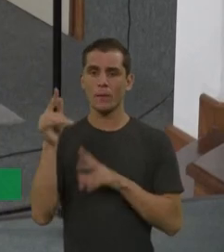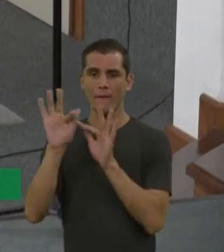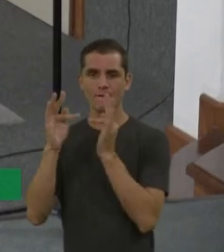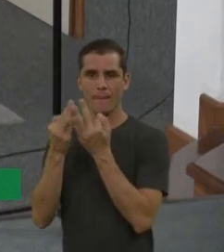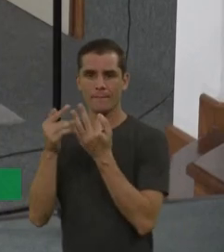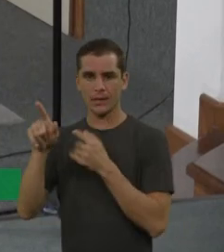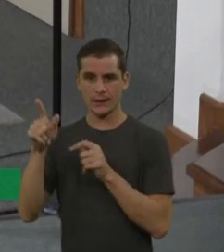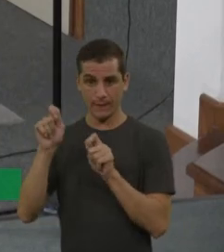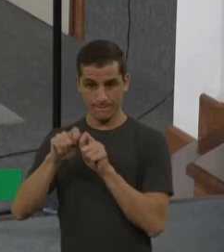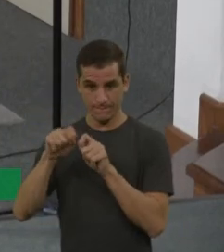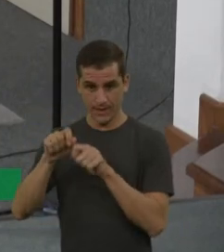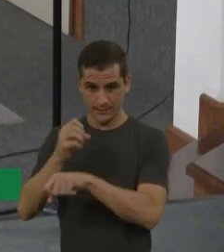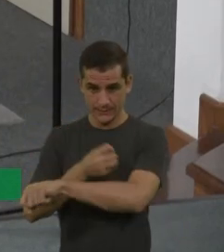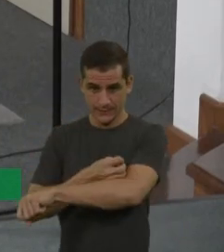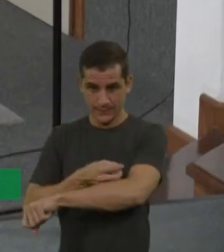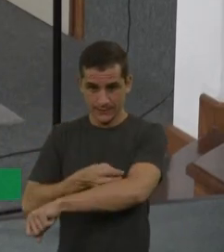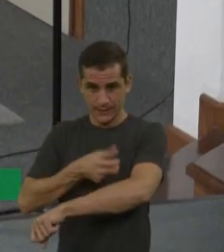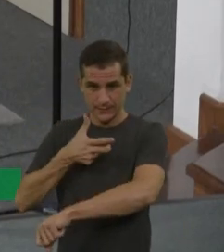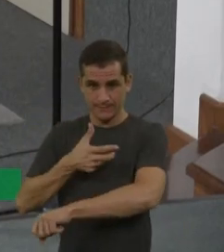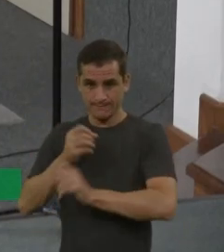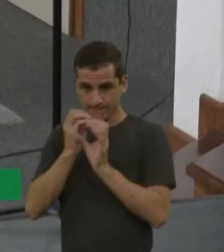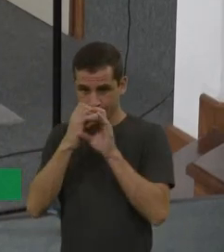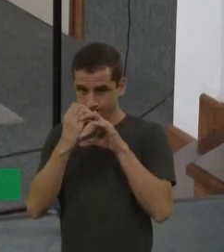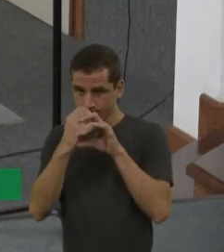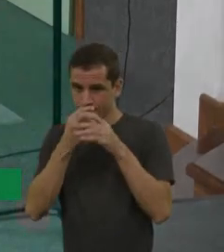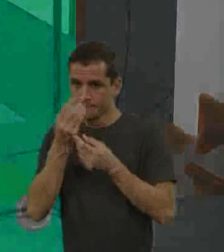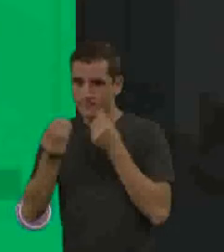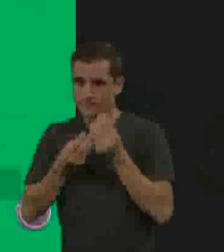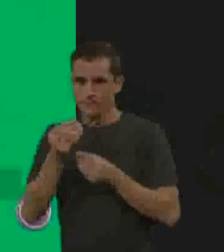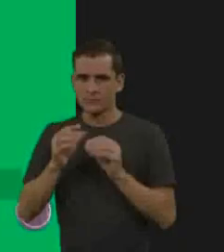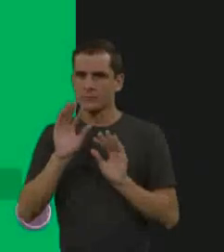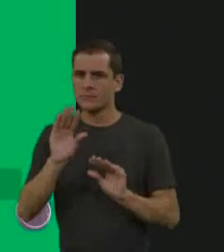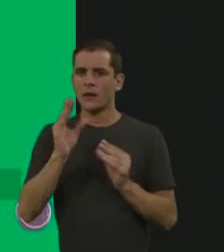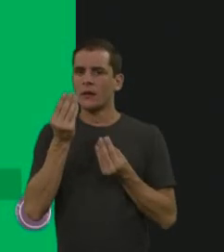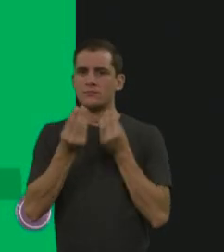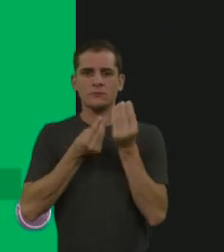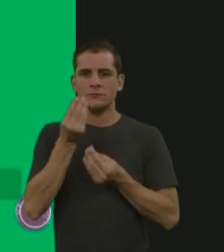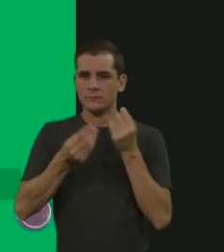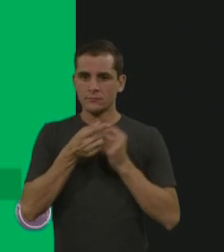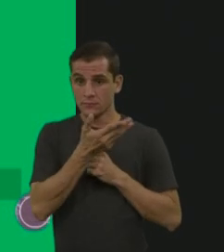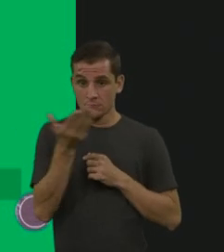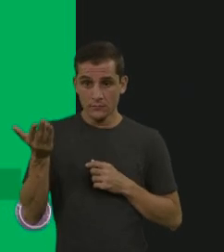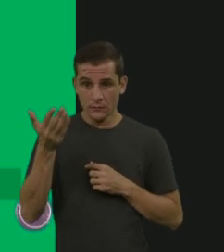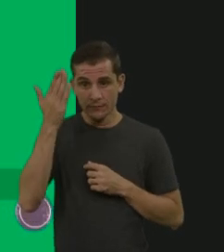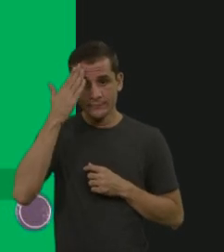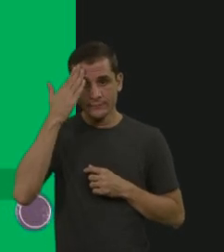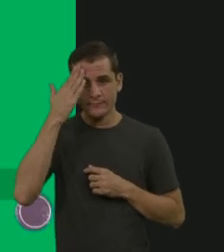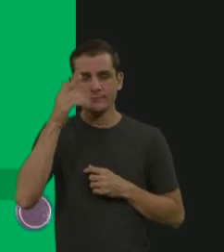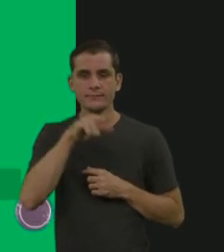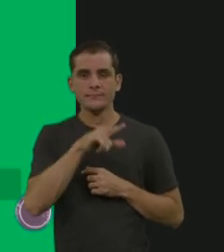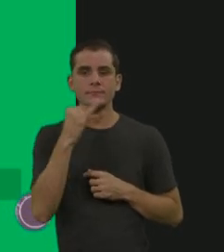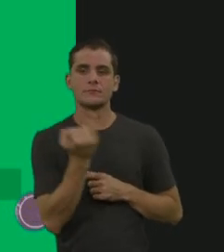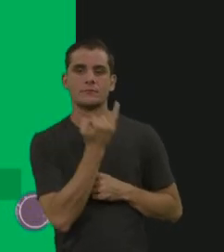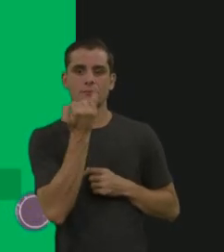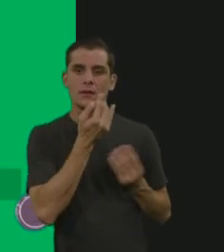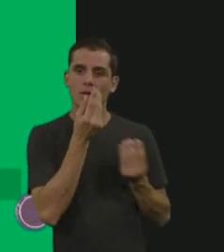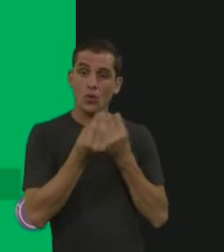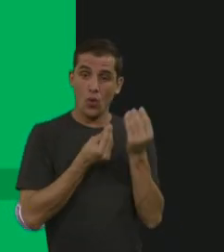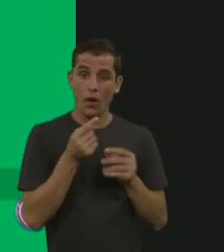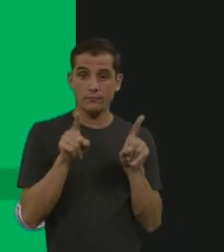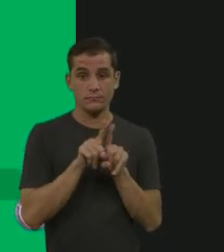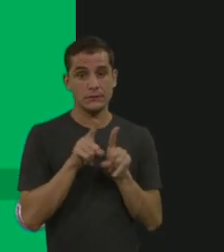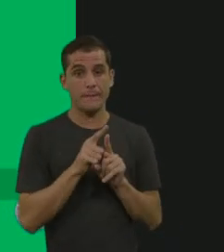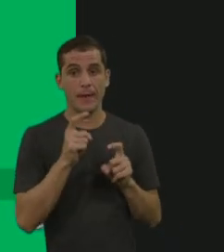né? Então, aqui, pra vocês terem uma ideia como é importante, e eu sempre peço, sempre reforço isso, né? Com os outros médicos, com os